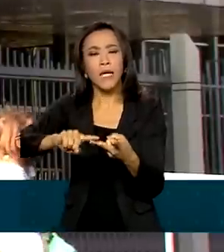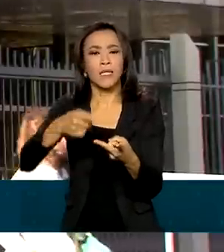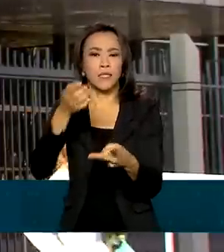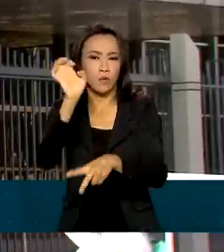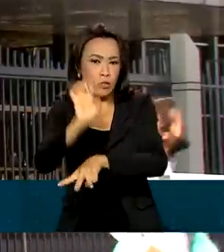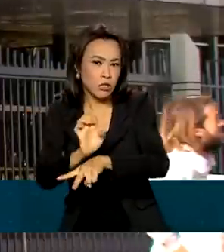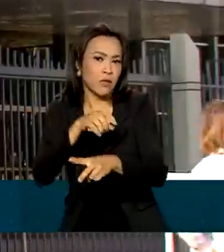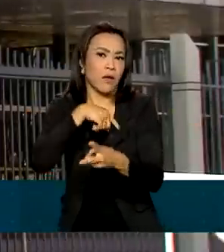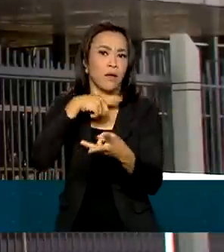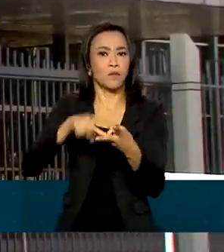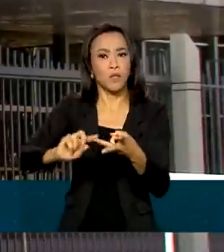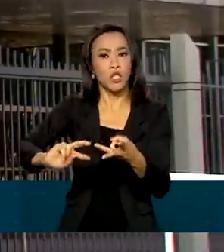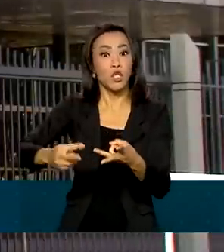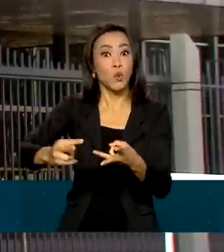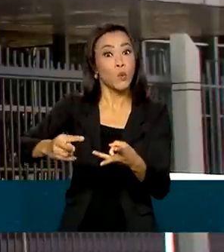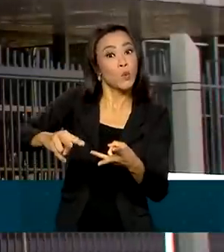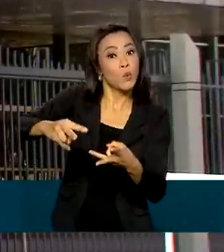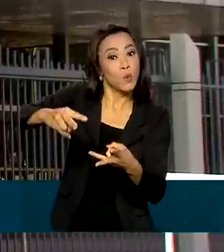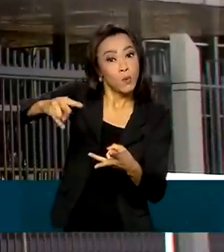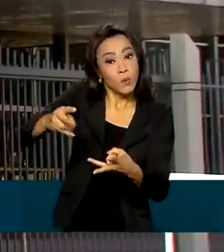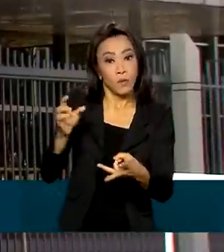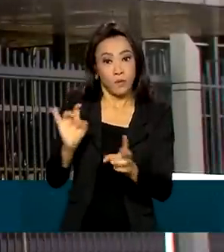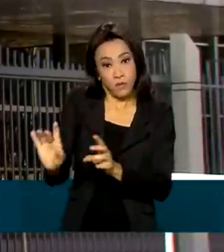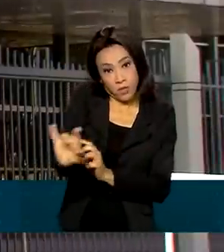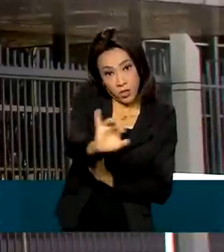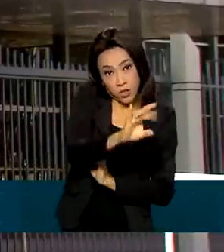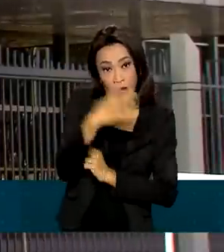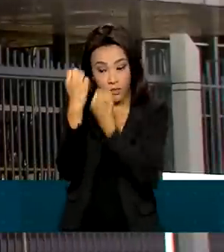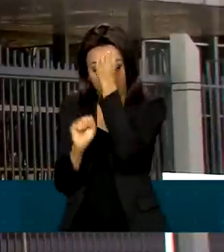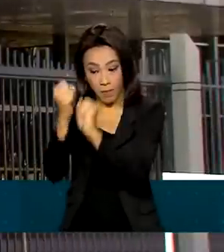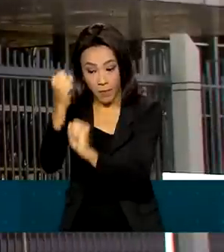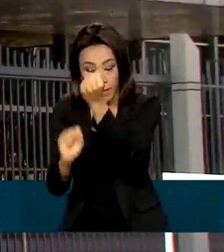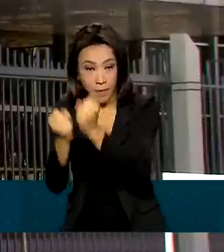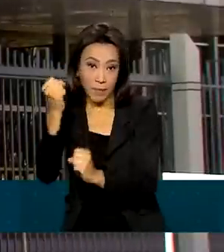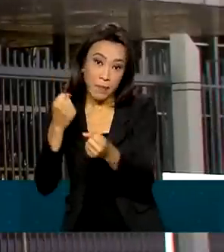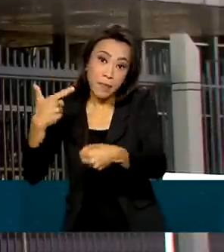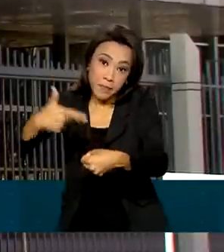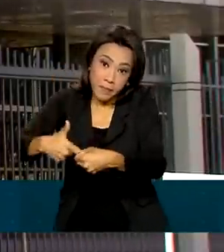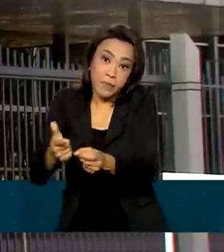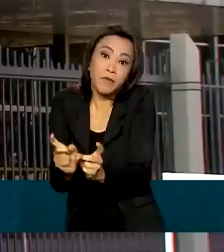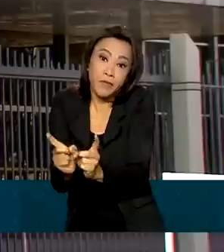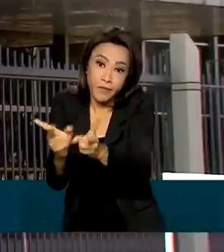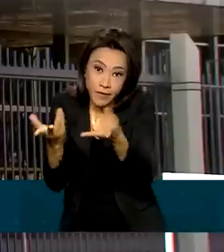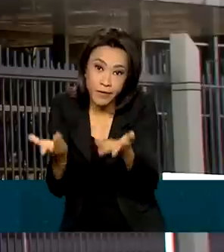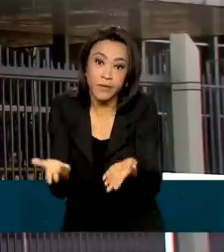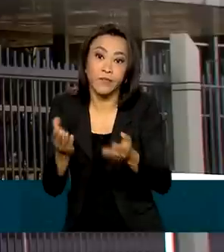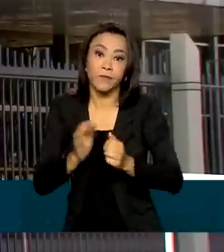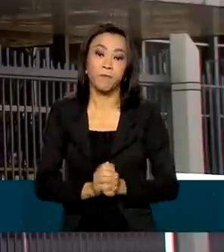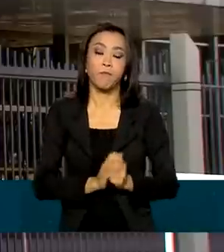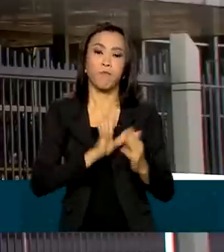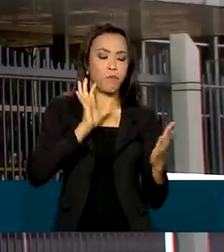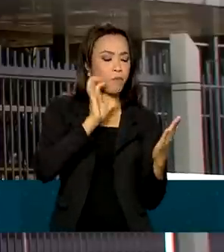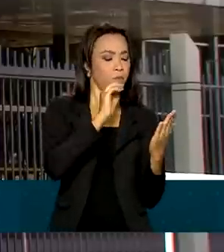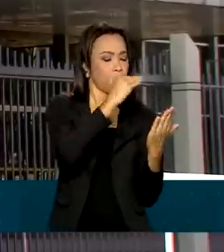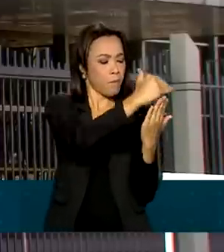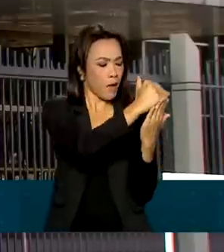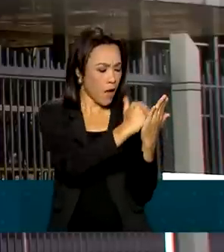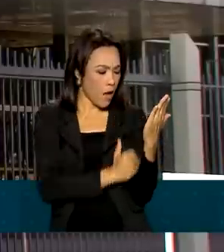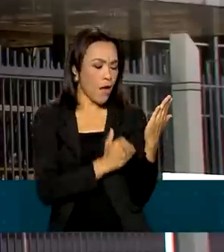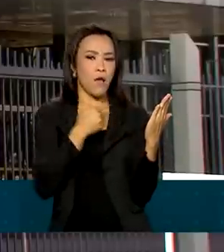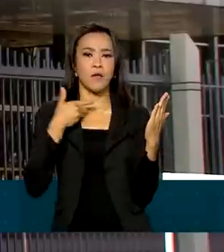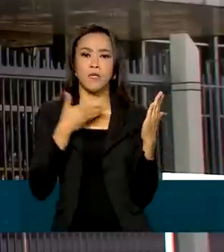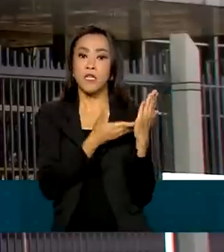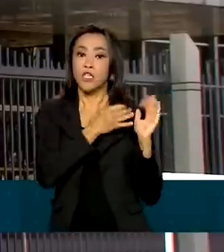a margem de lucro de distribuidores e revendedores de gasolina. Segundo nota oficial divulgada pela